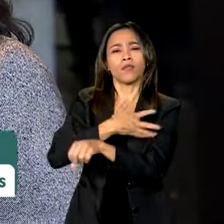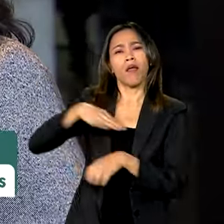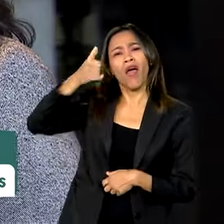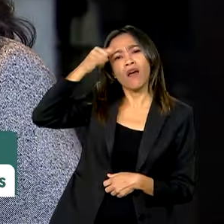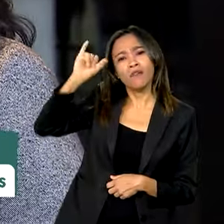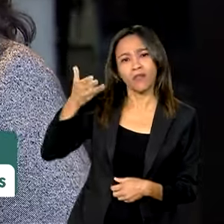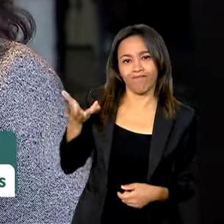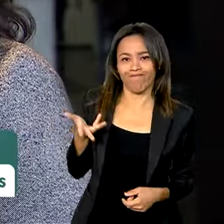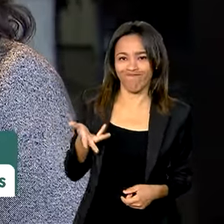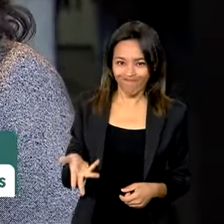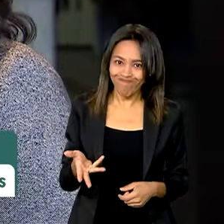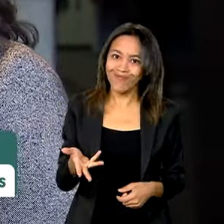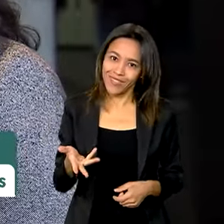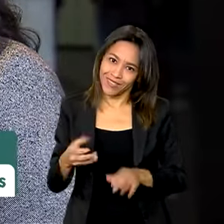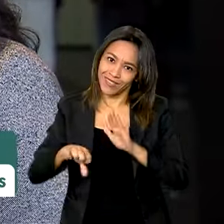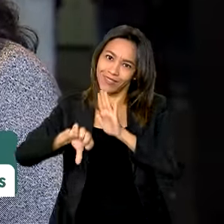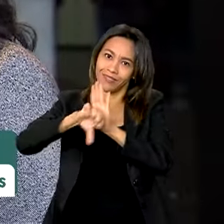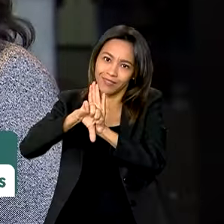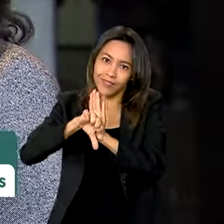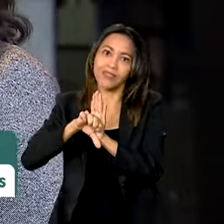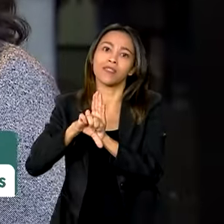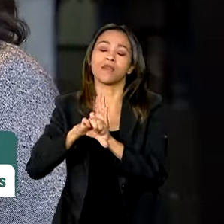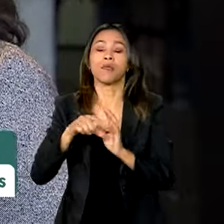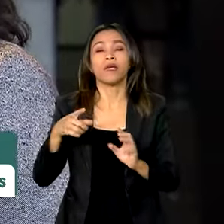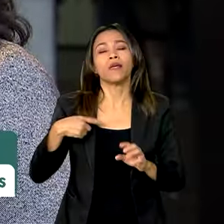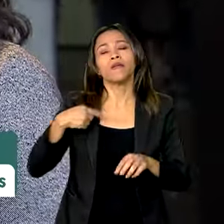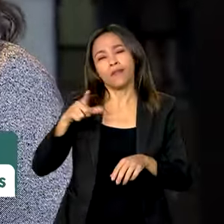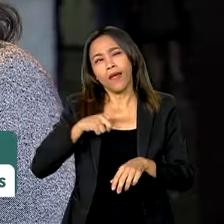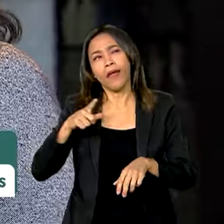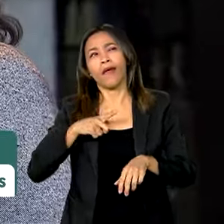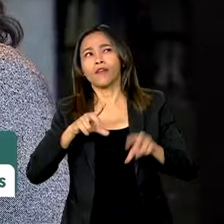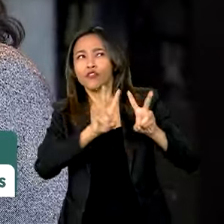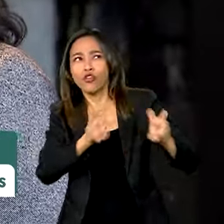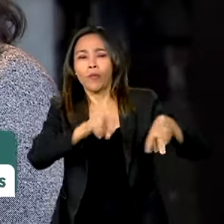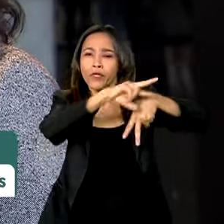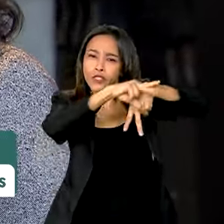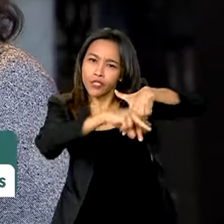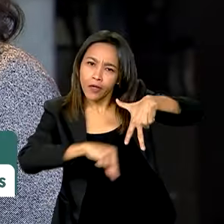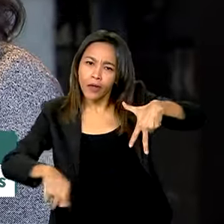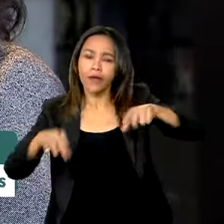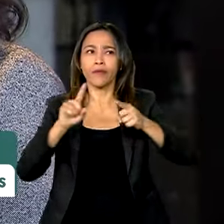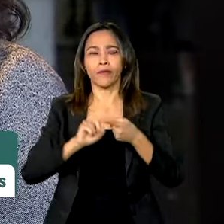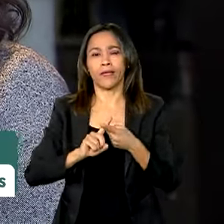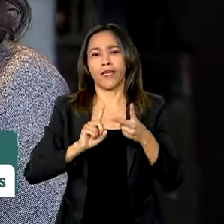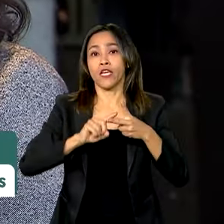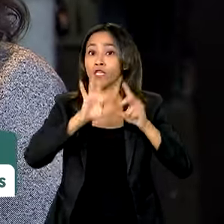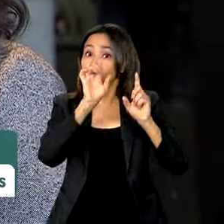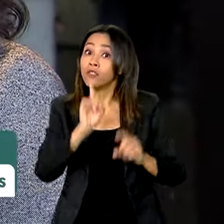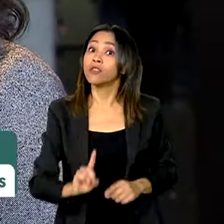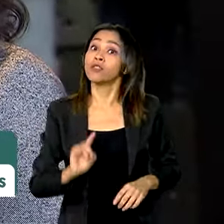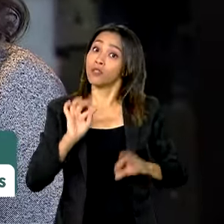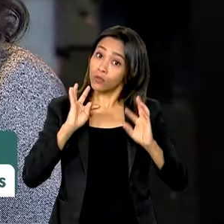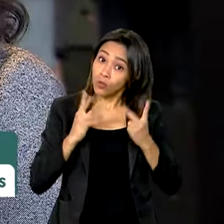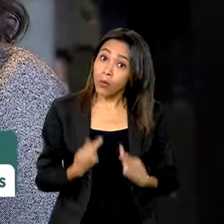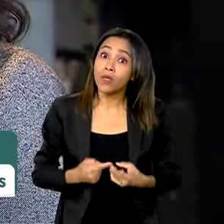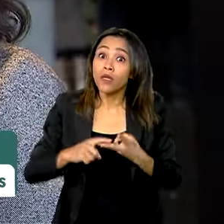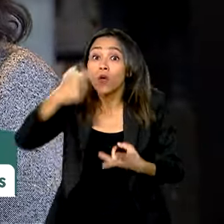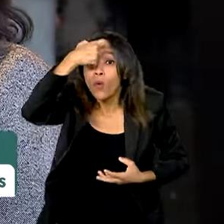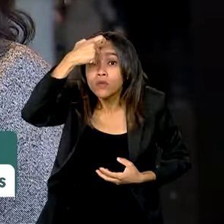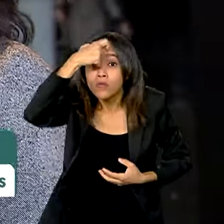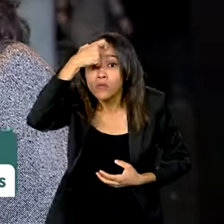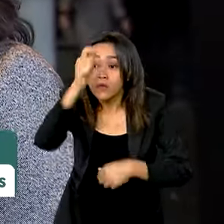E aí, em perspectivas de gênero, de direitos humanos, de conscientização desses migrantes, que muitas vezes